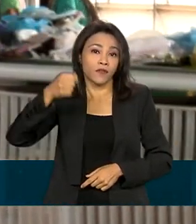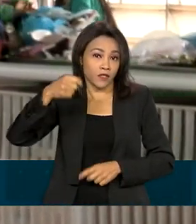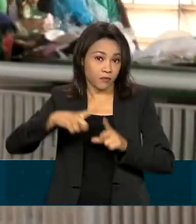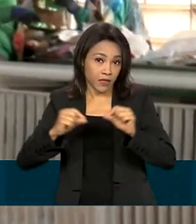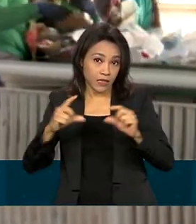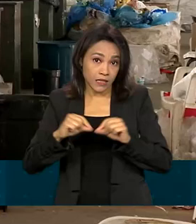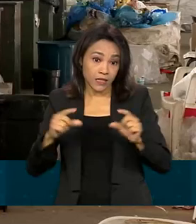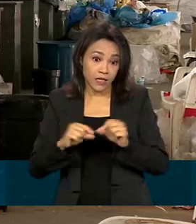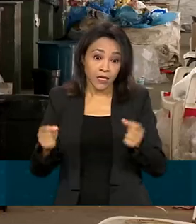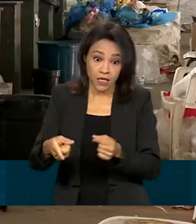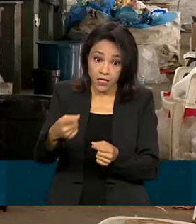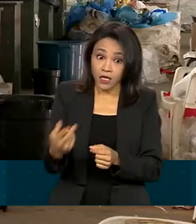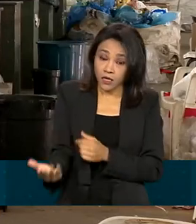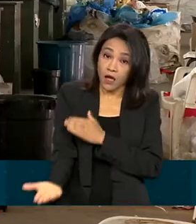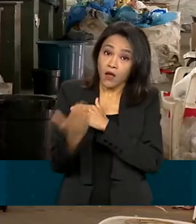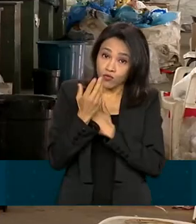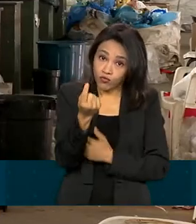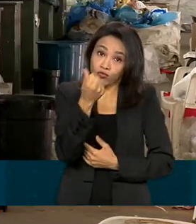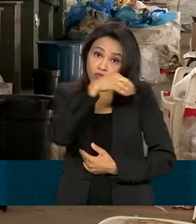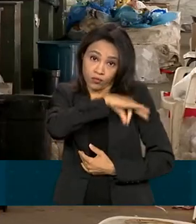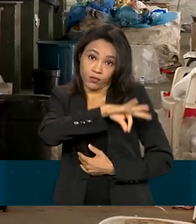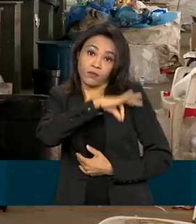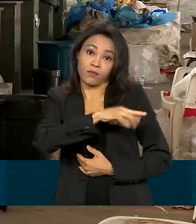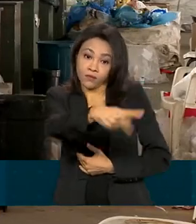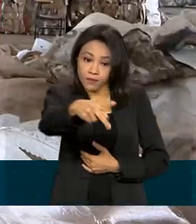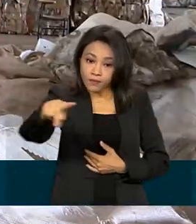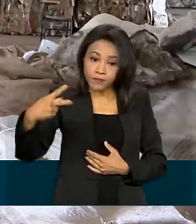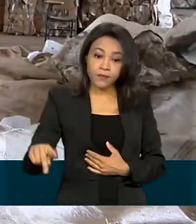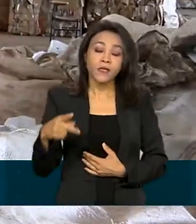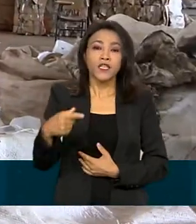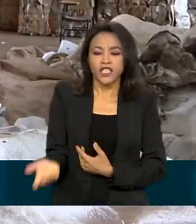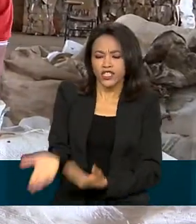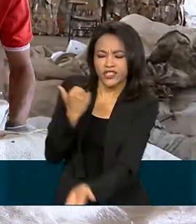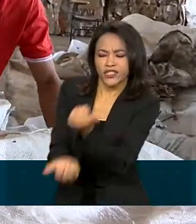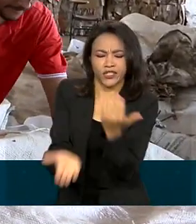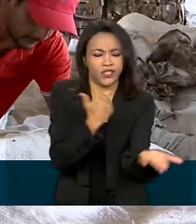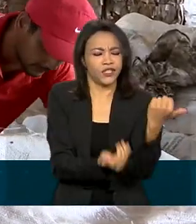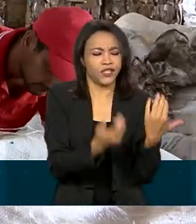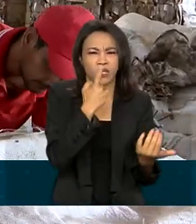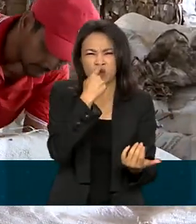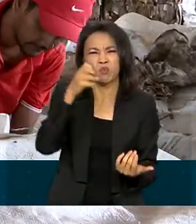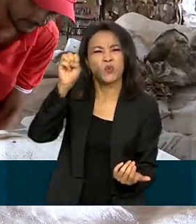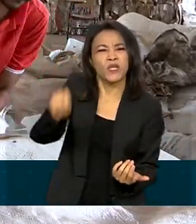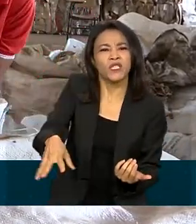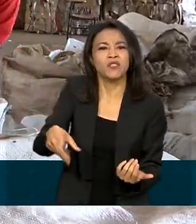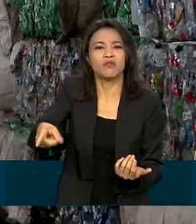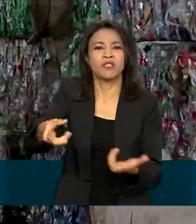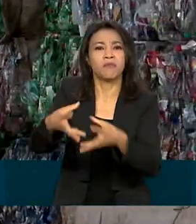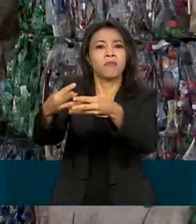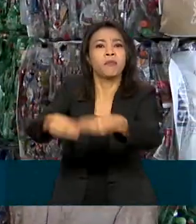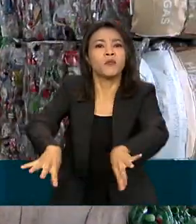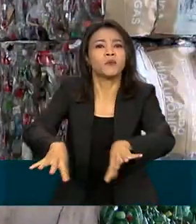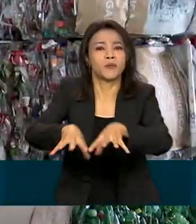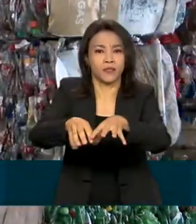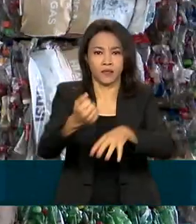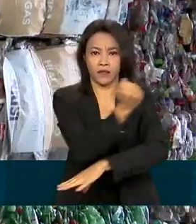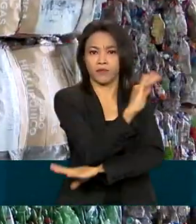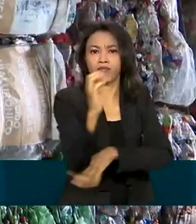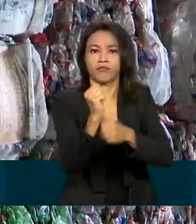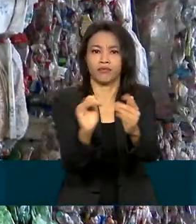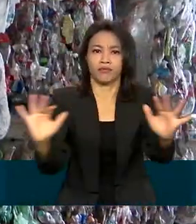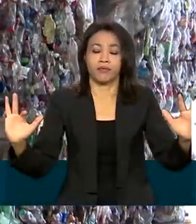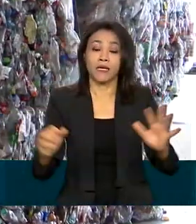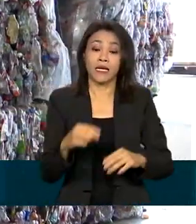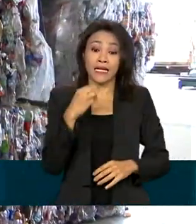descartado. E assim, retira do meio ambiente parte do lixo que polui e degrada. São aproximadamente